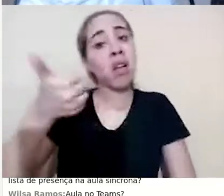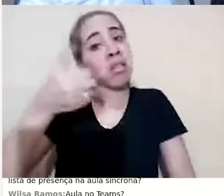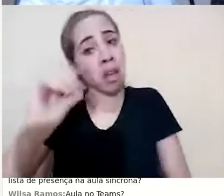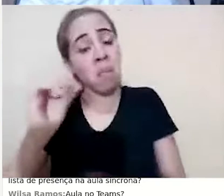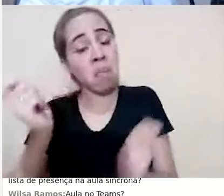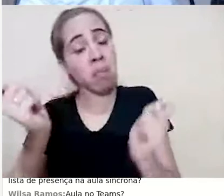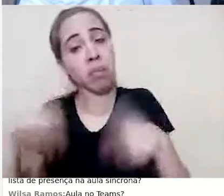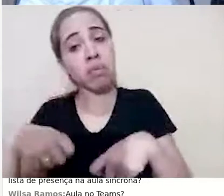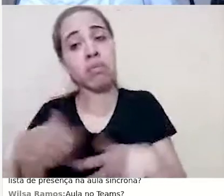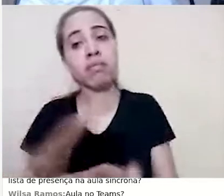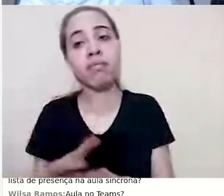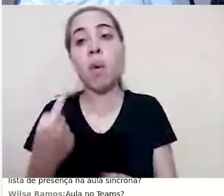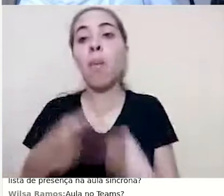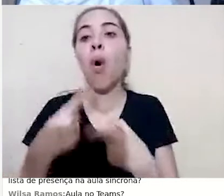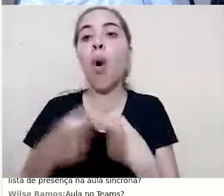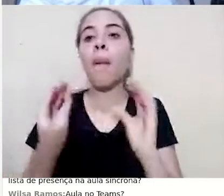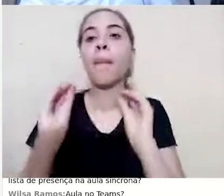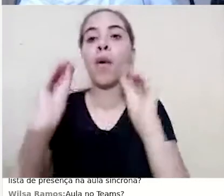colocar